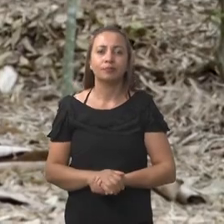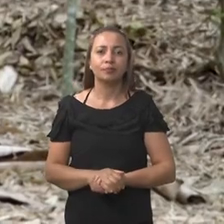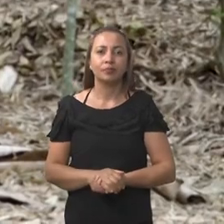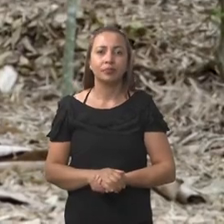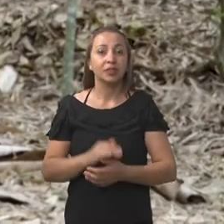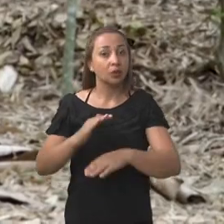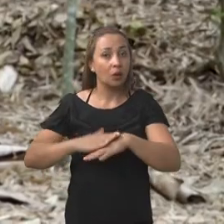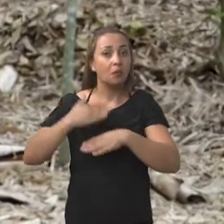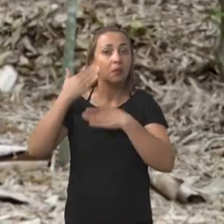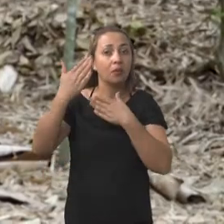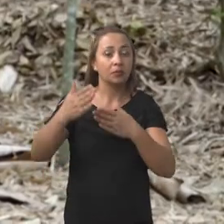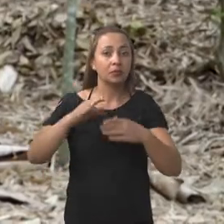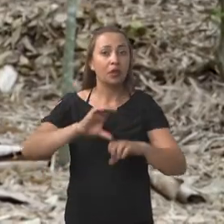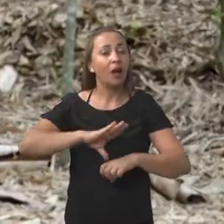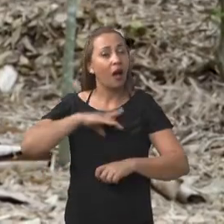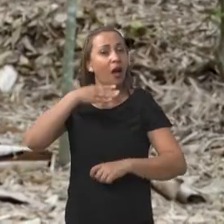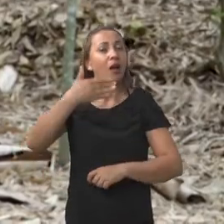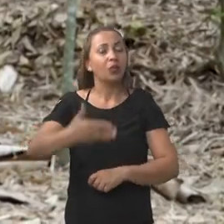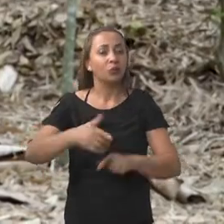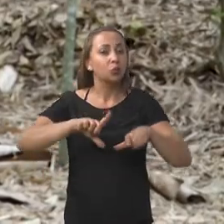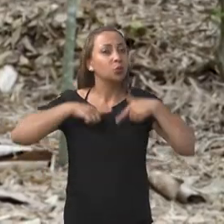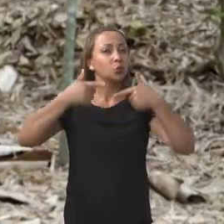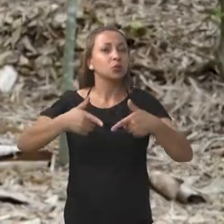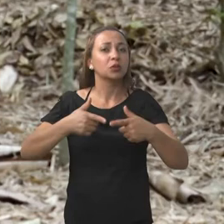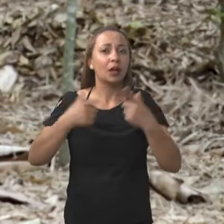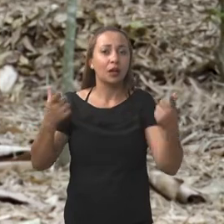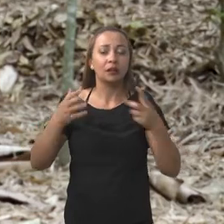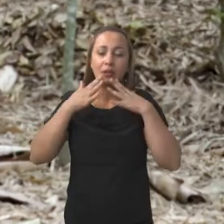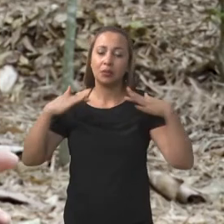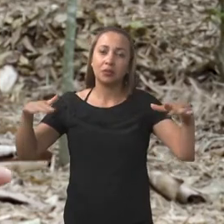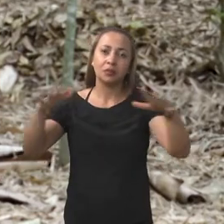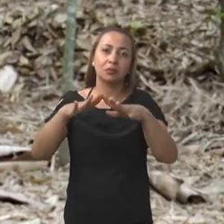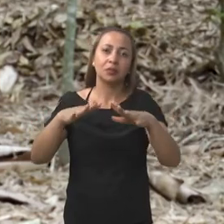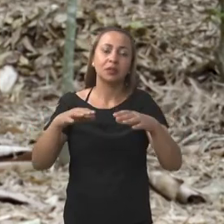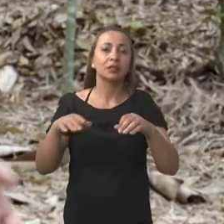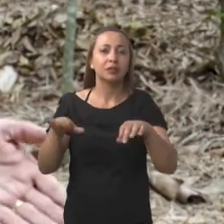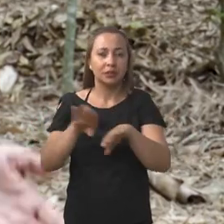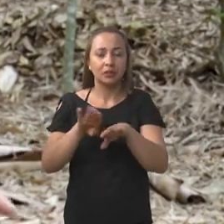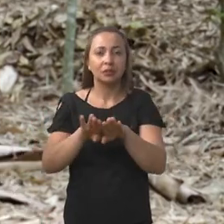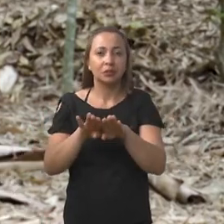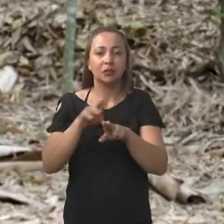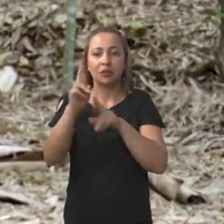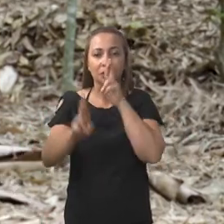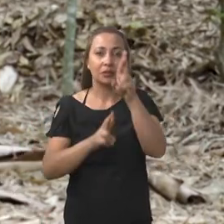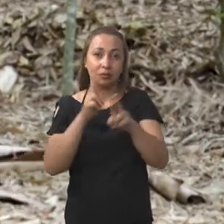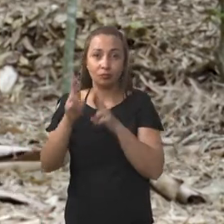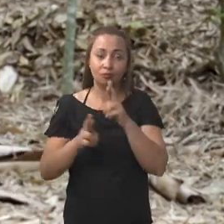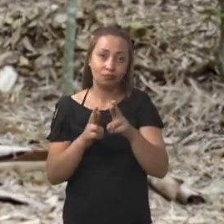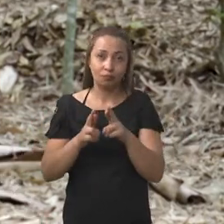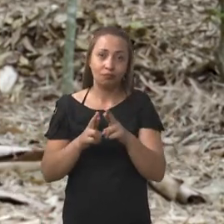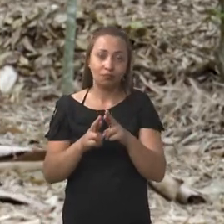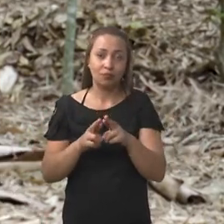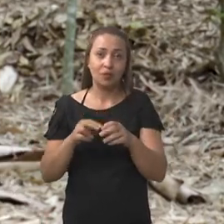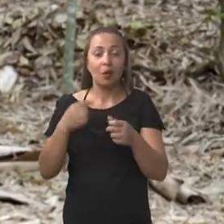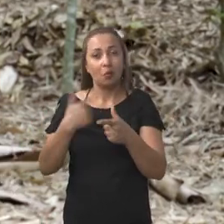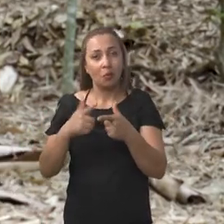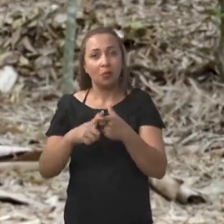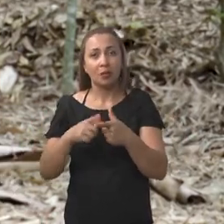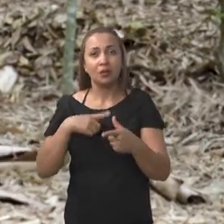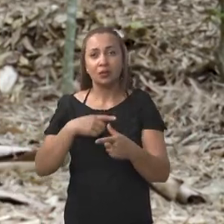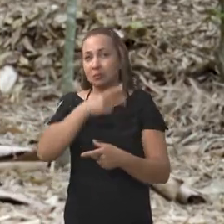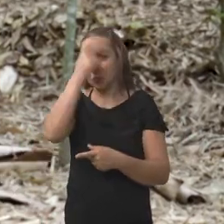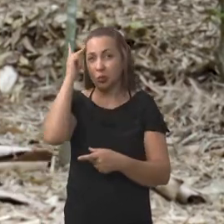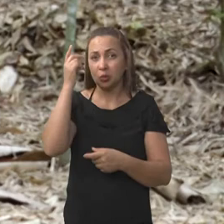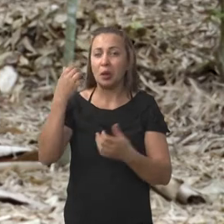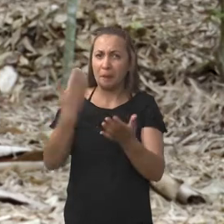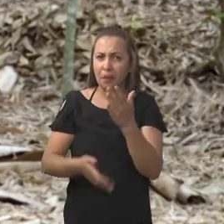Apesar dos avanços, o desafio é grande na luta contra a pandemia, sobretudo em relação às sequelas nos pacientes. Você conhece